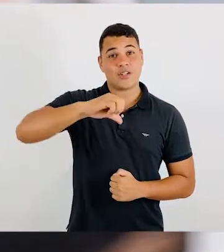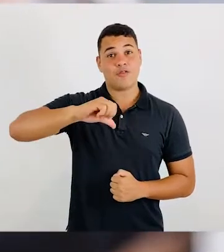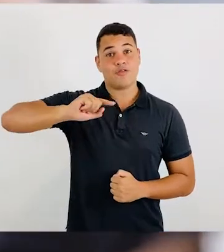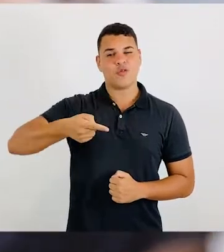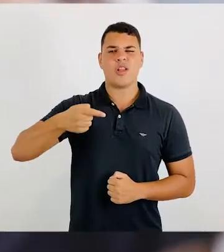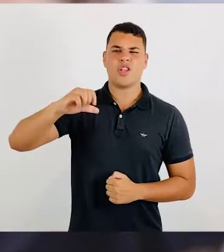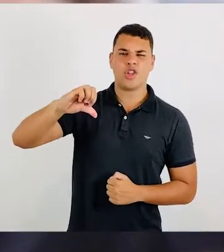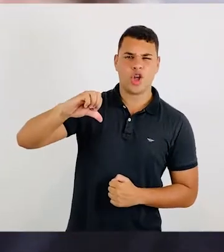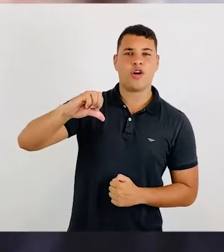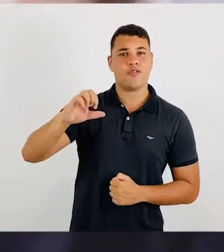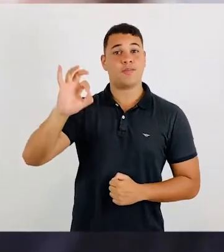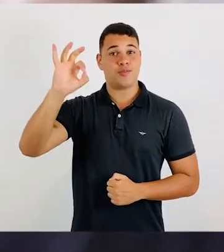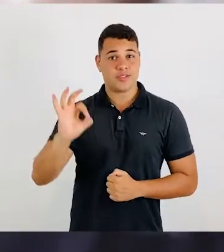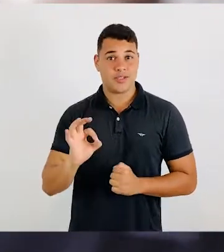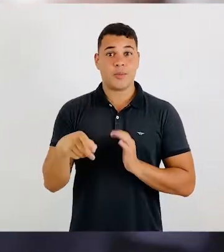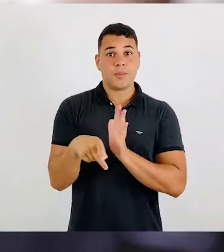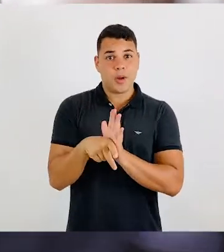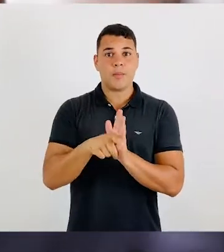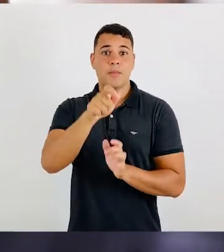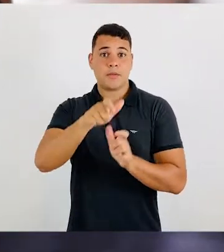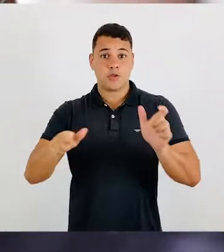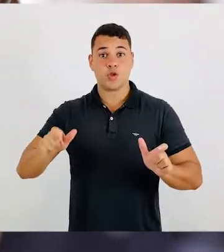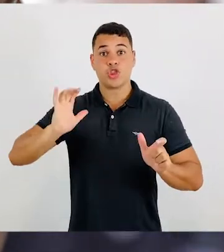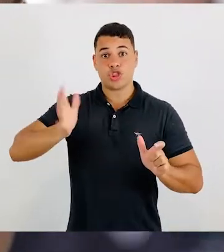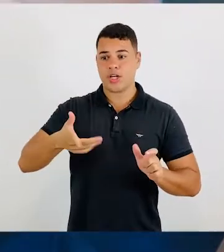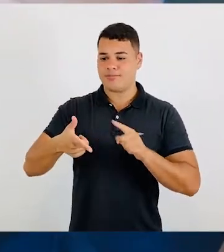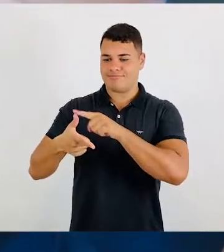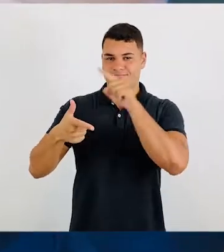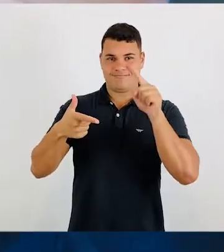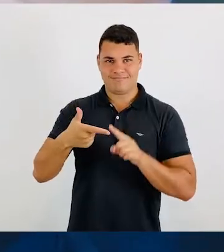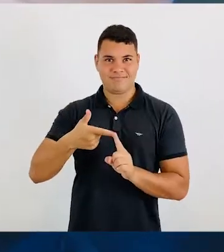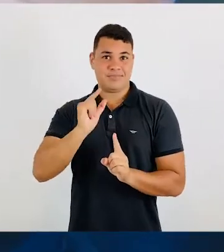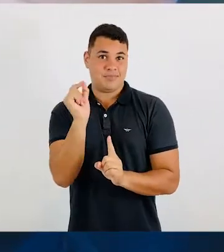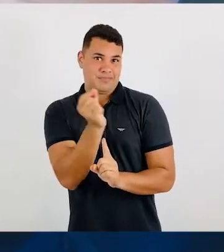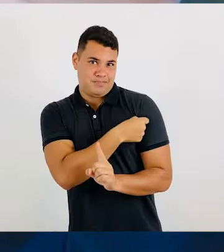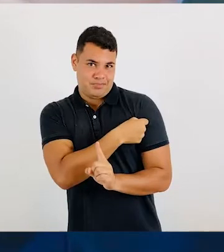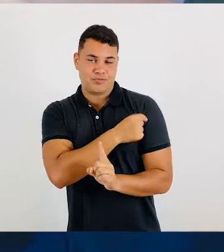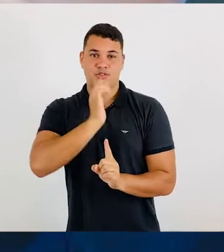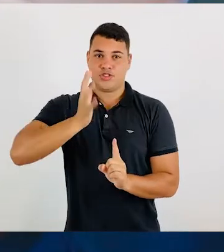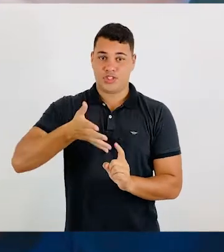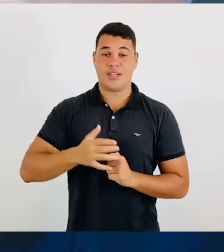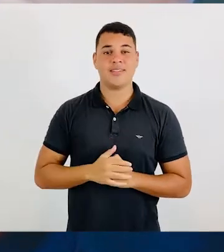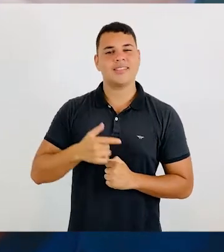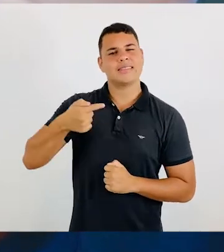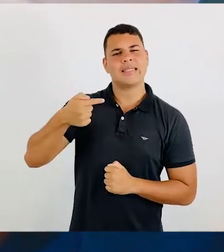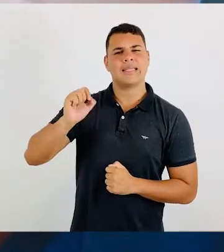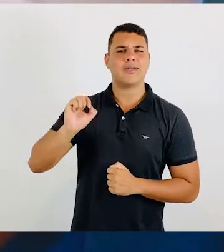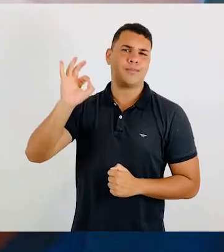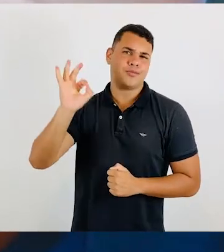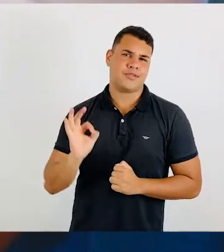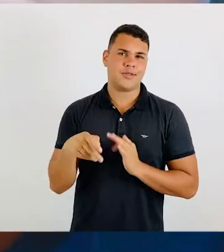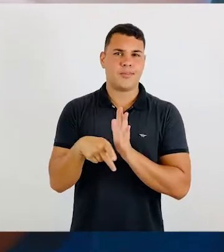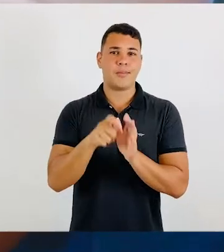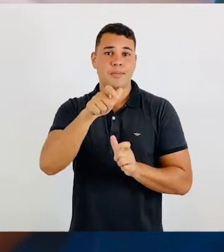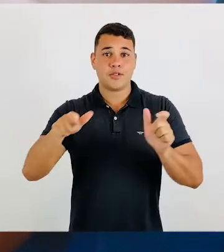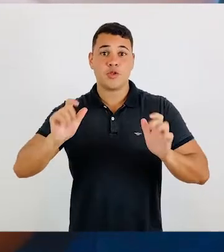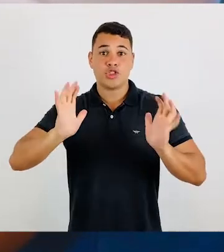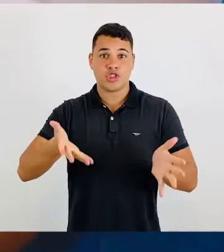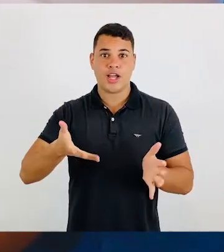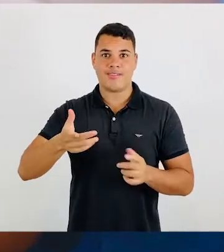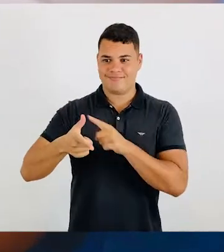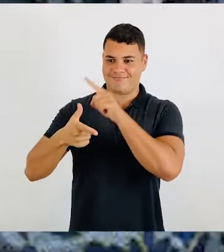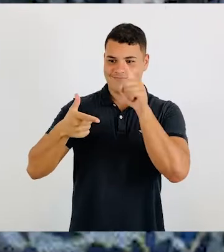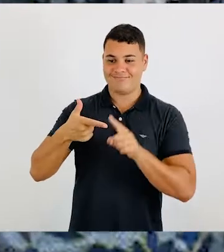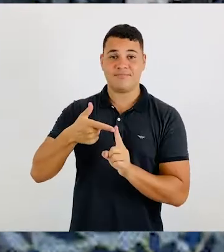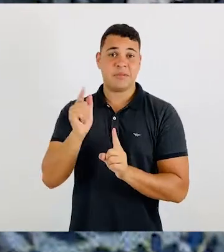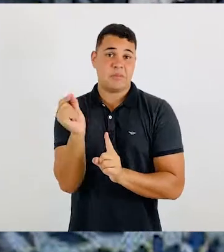,9% da população com segunda dose, a gente está com 70% da nossa população imunizada com